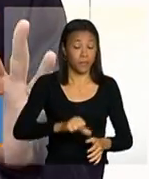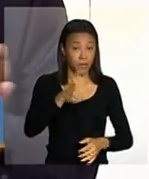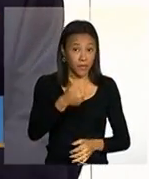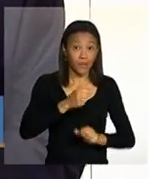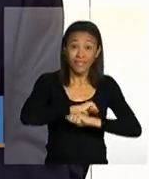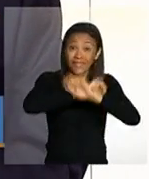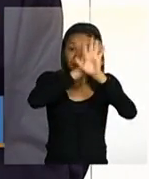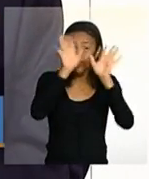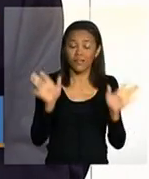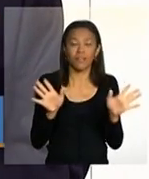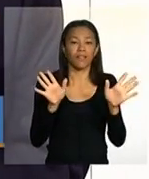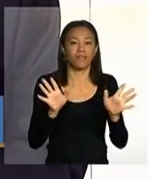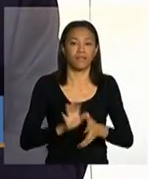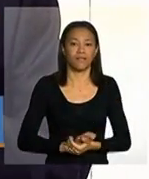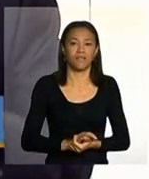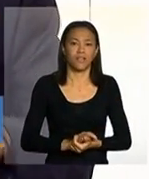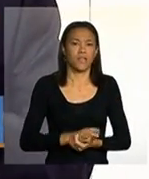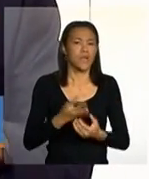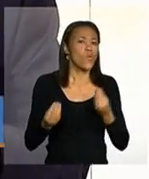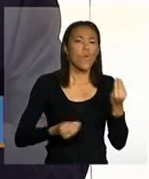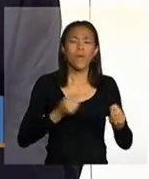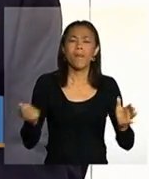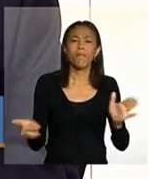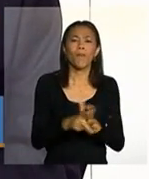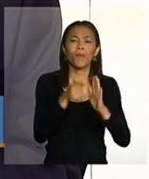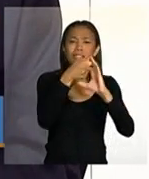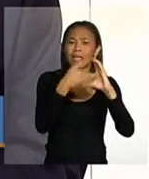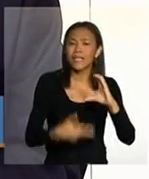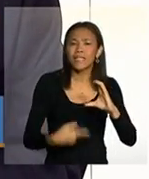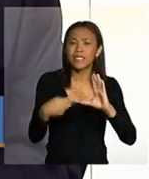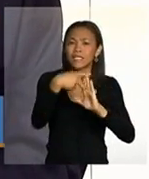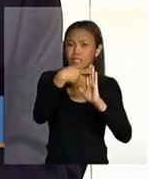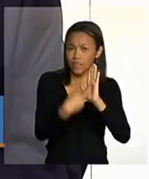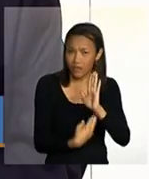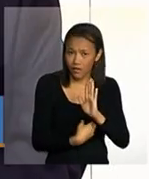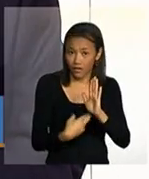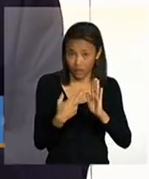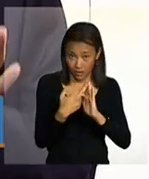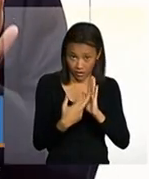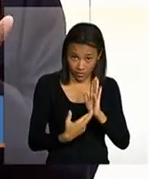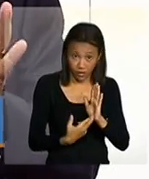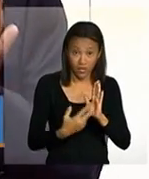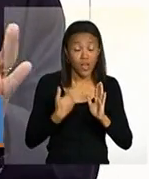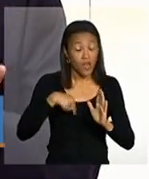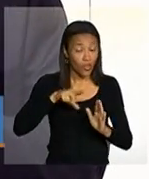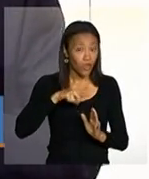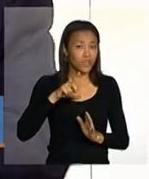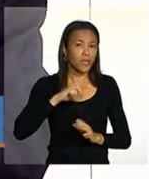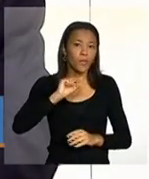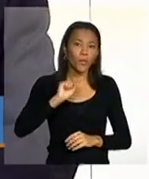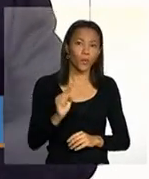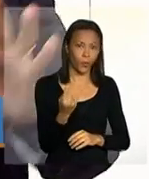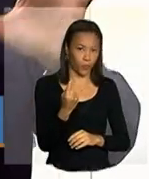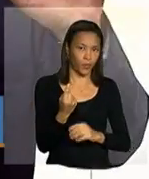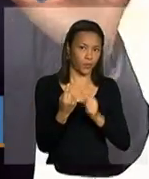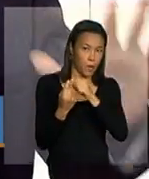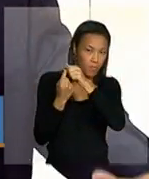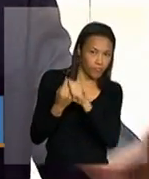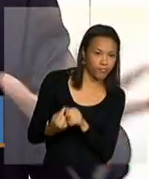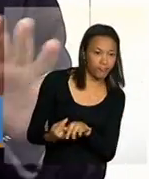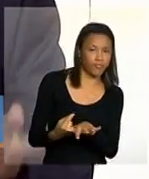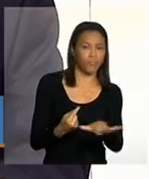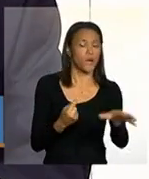mais clara as características desta regra, ou seja, nós teremos um só universo de efeitos, que será